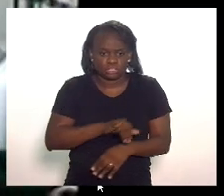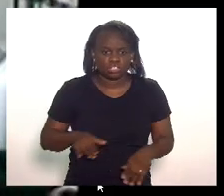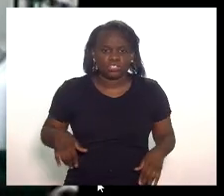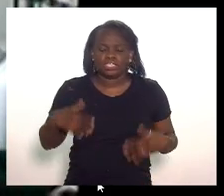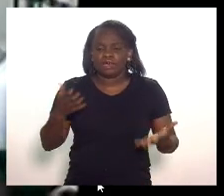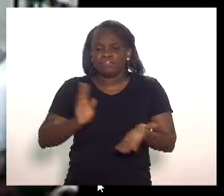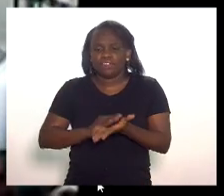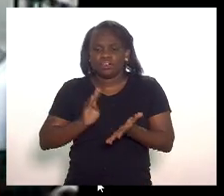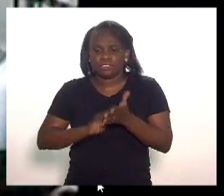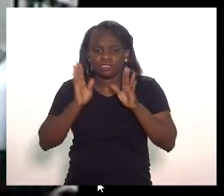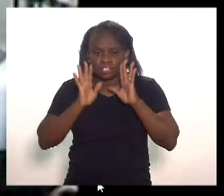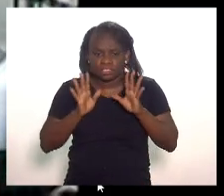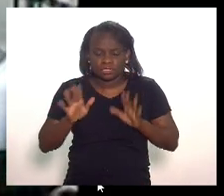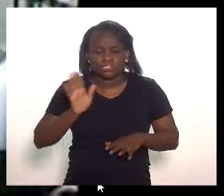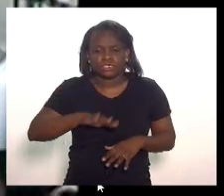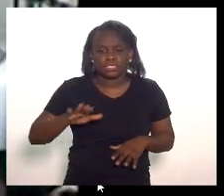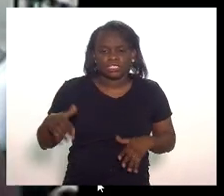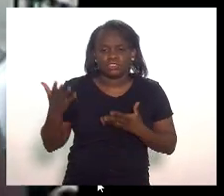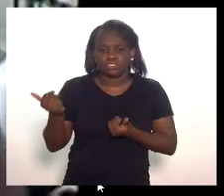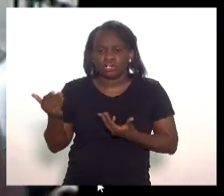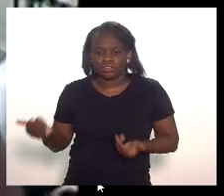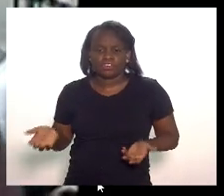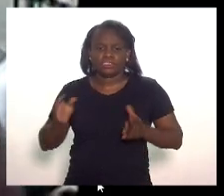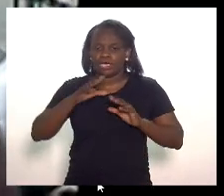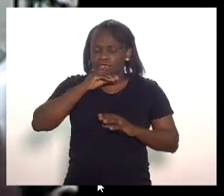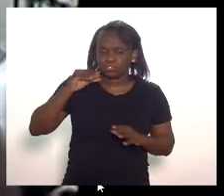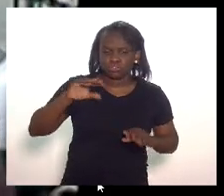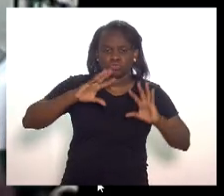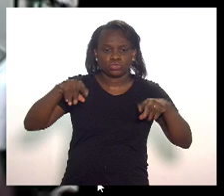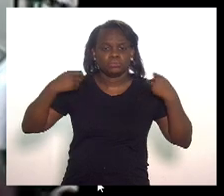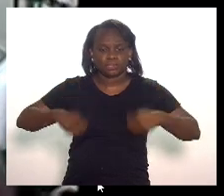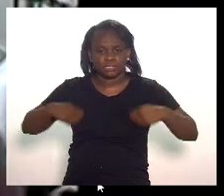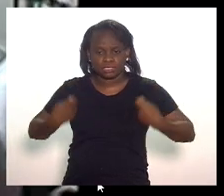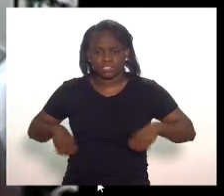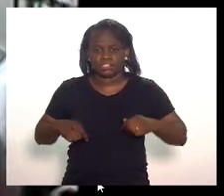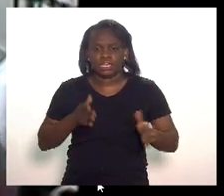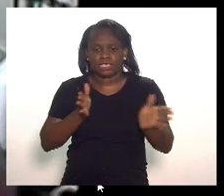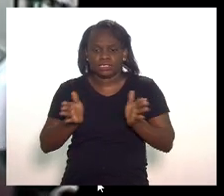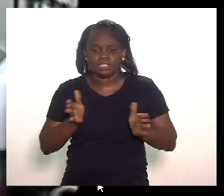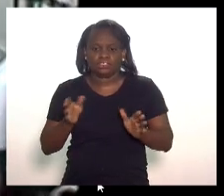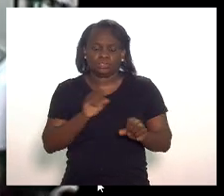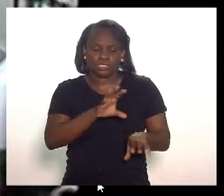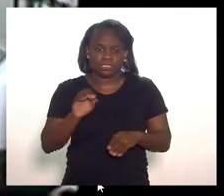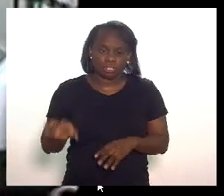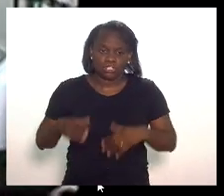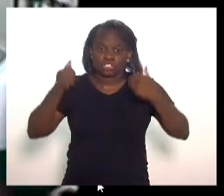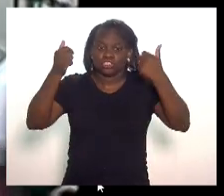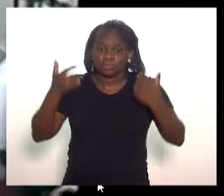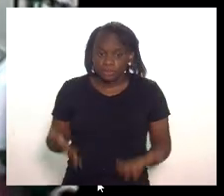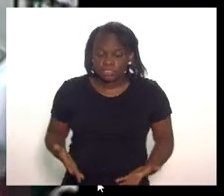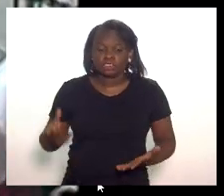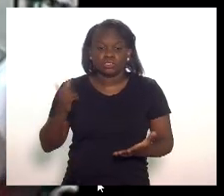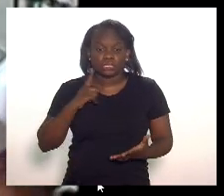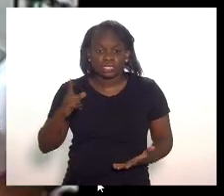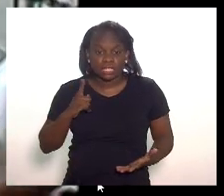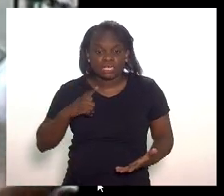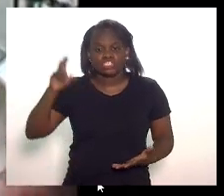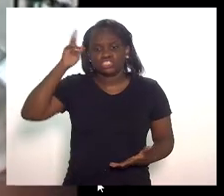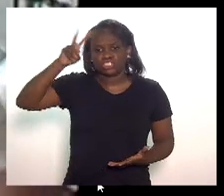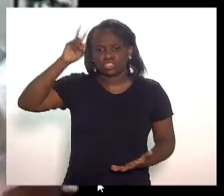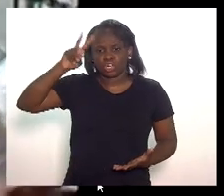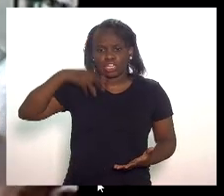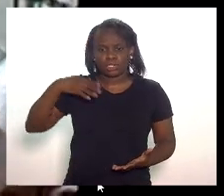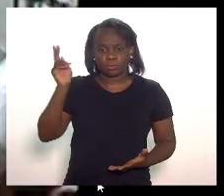desassistidas as crianças adolescentes jovens e adultos que precisam de acesso à educação eu falo como quem tem história